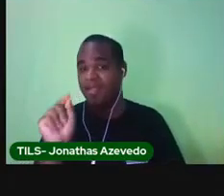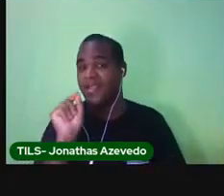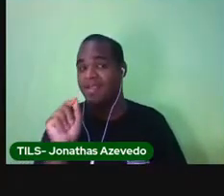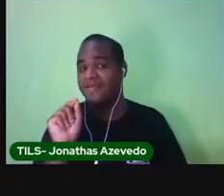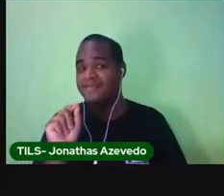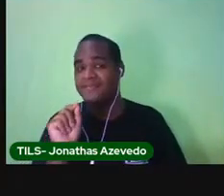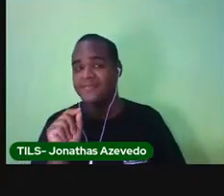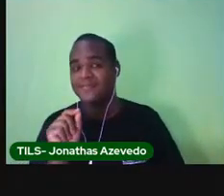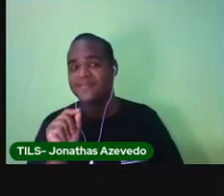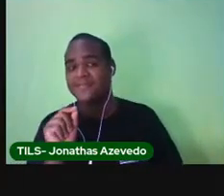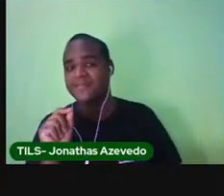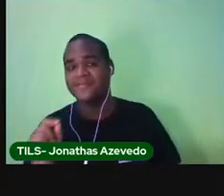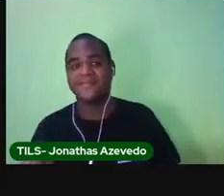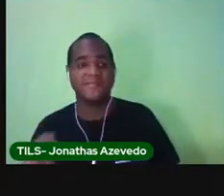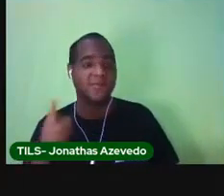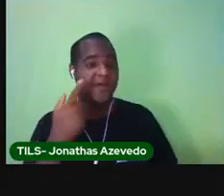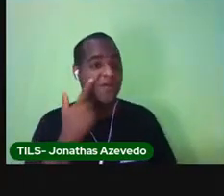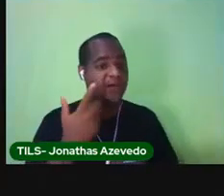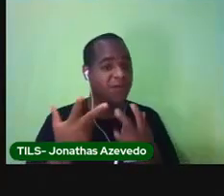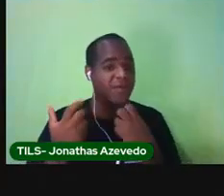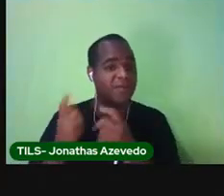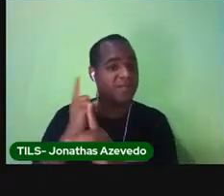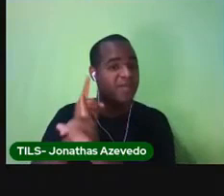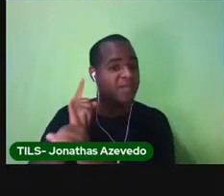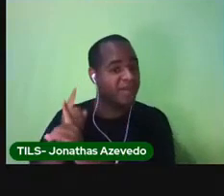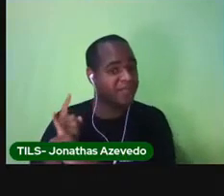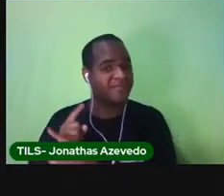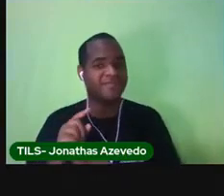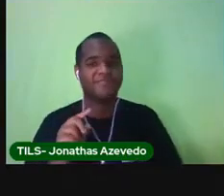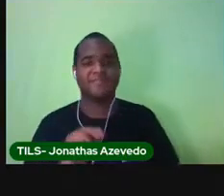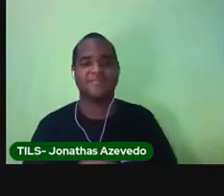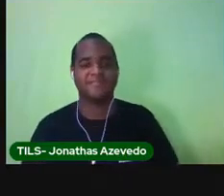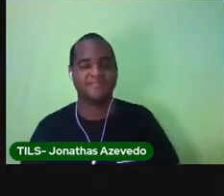bilhete? Acha para mim o nome do remetente.